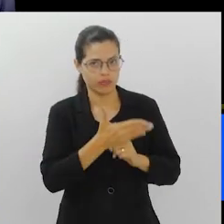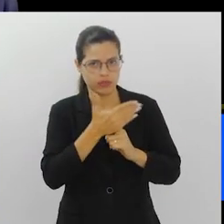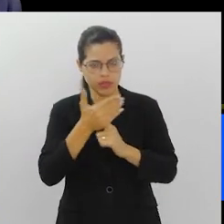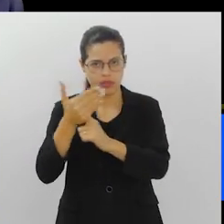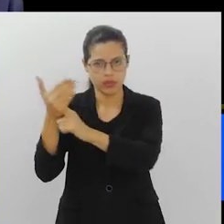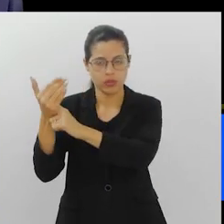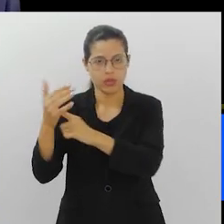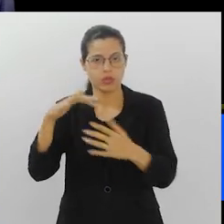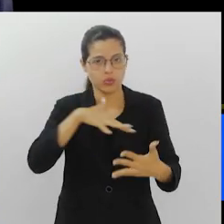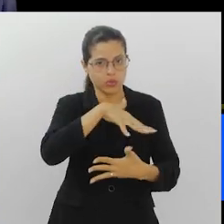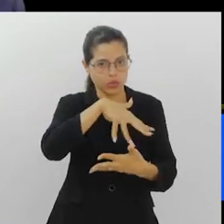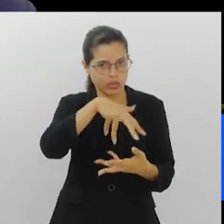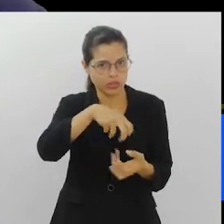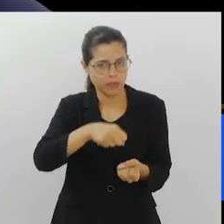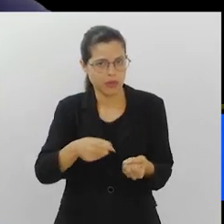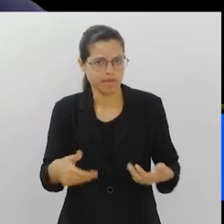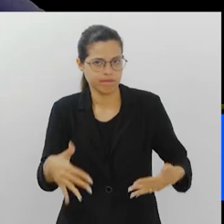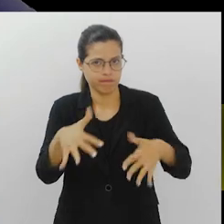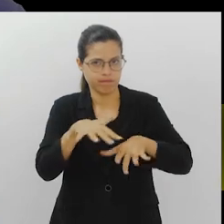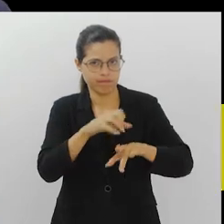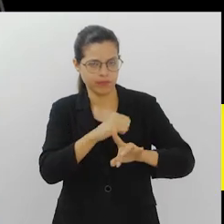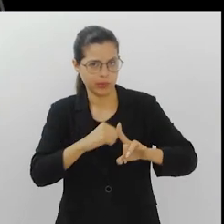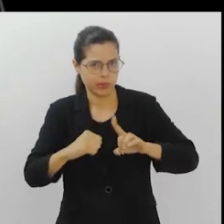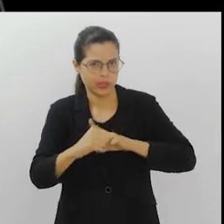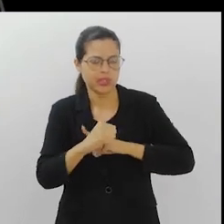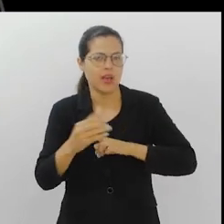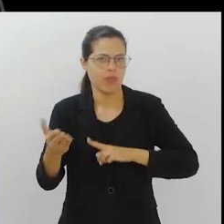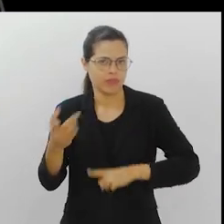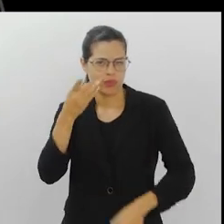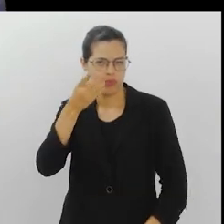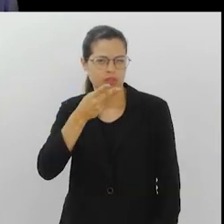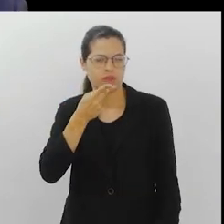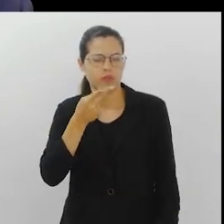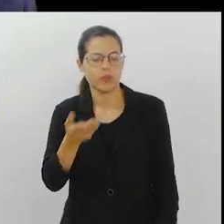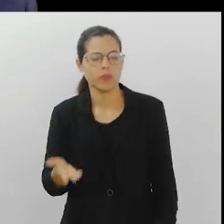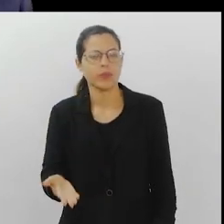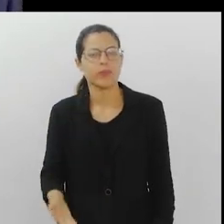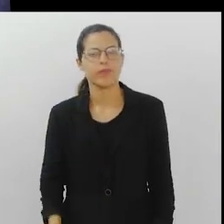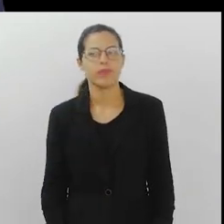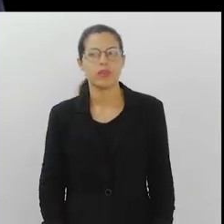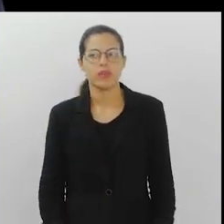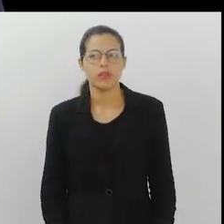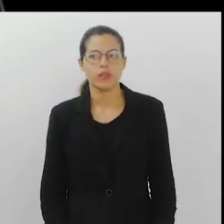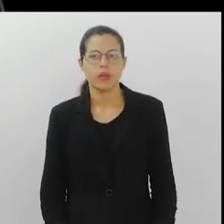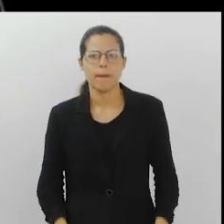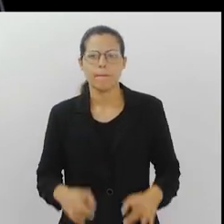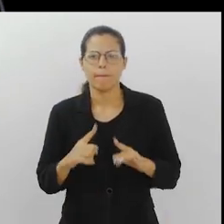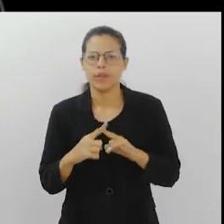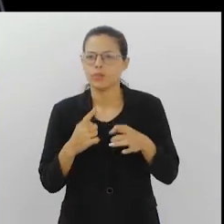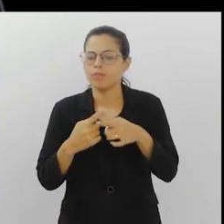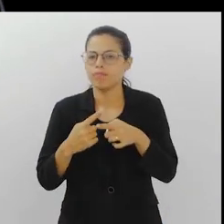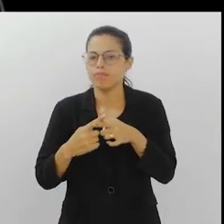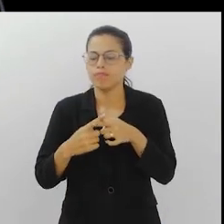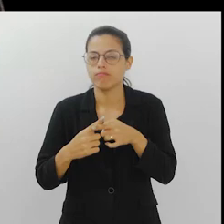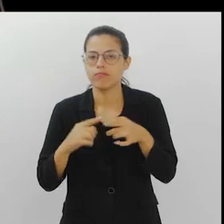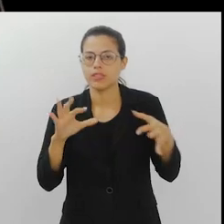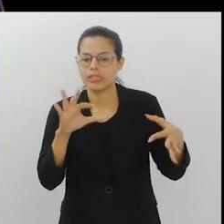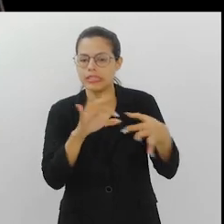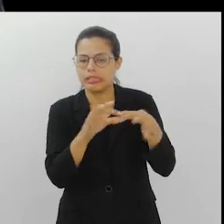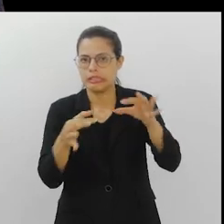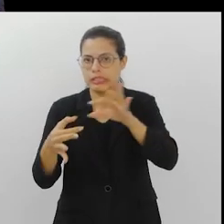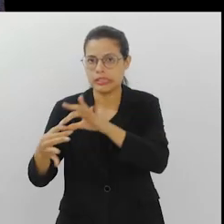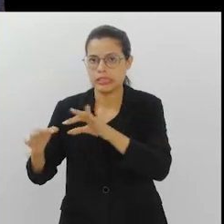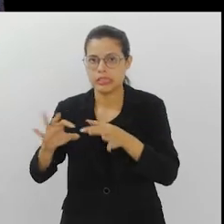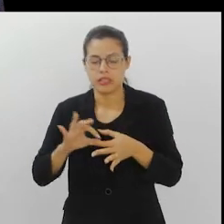tecnológica, a sustentabilidade e a inclusão social, como a Tia Jo acabou de falar. Mas para que a gente vai integrar tudo isso?